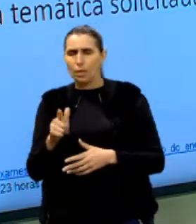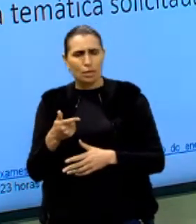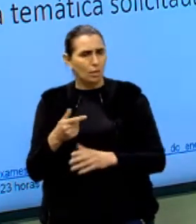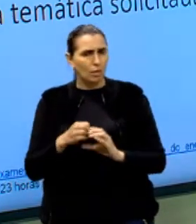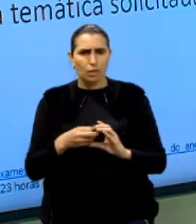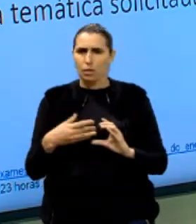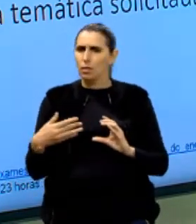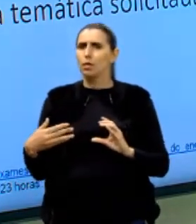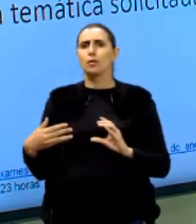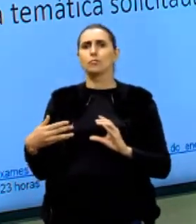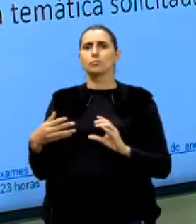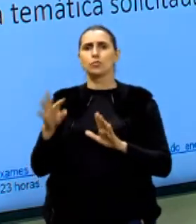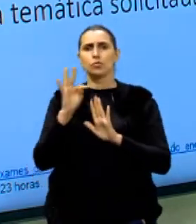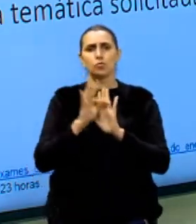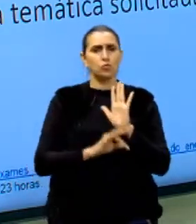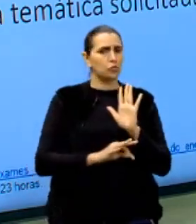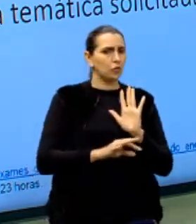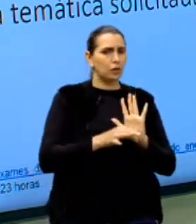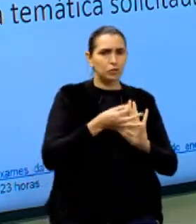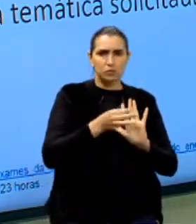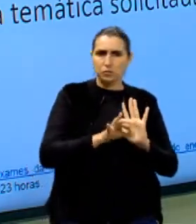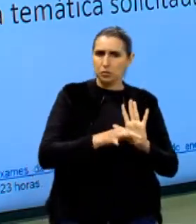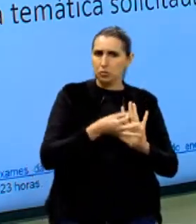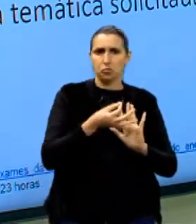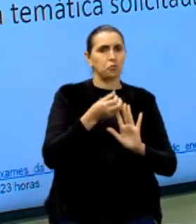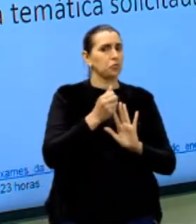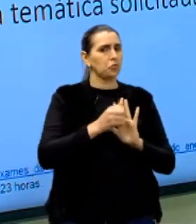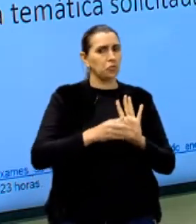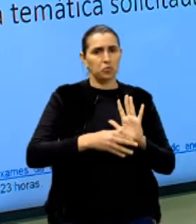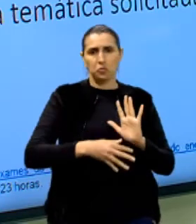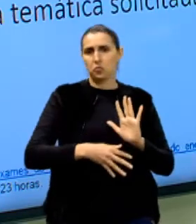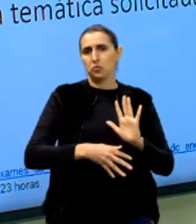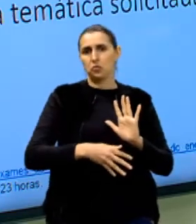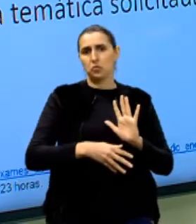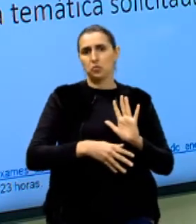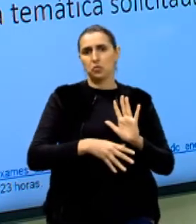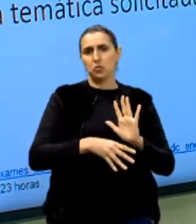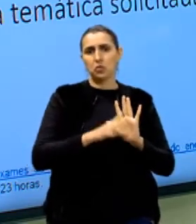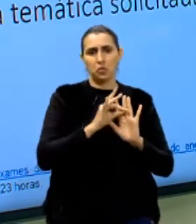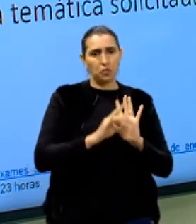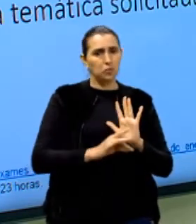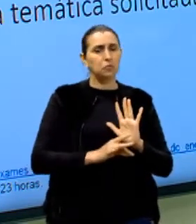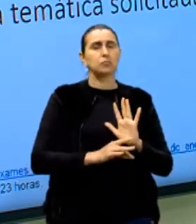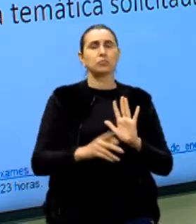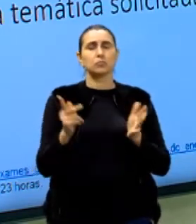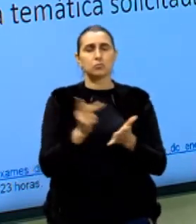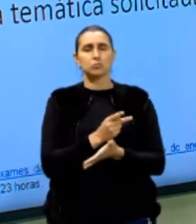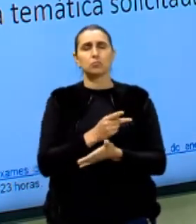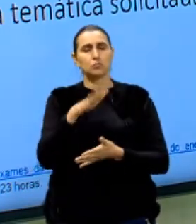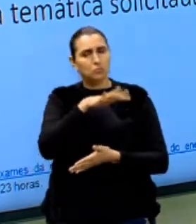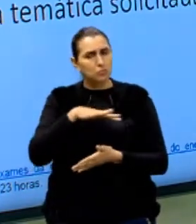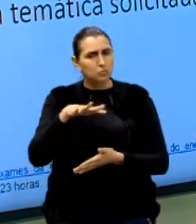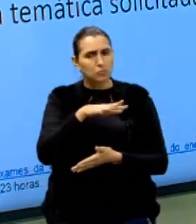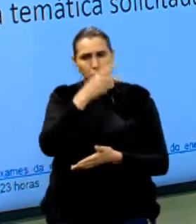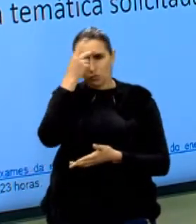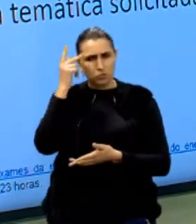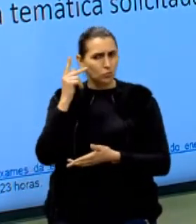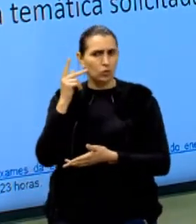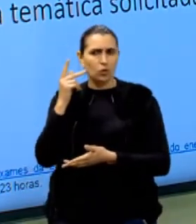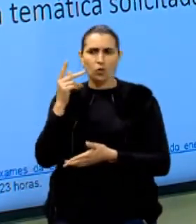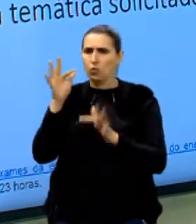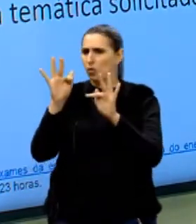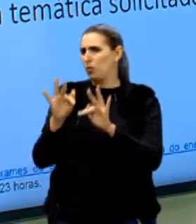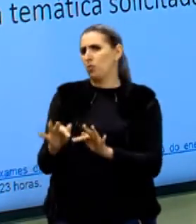caráter de texto dissertativo argumentativo, tá? E aí também vai acontecer geralmente com quem não treinou essa